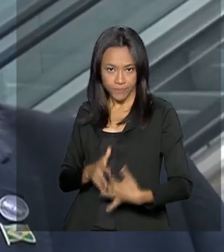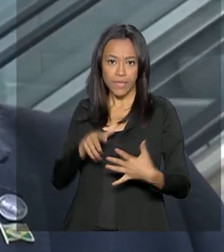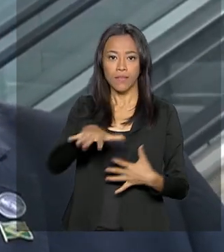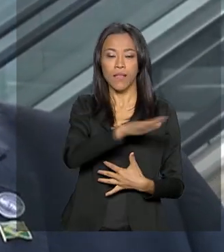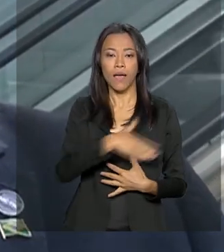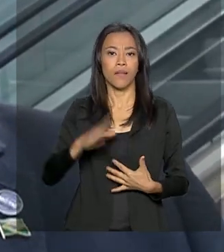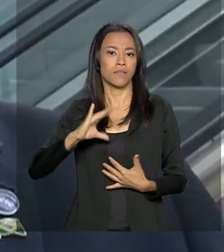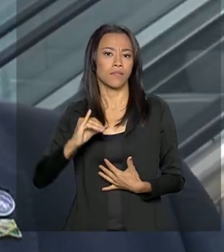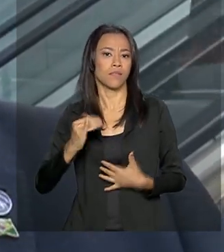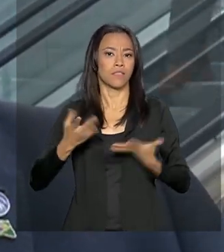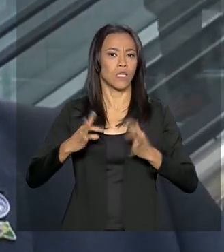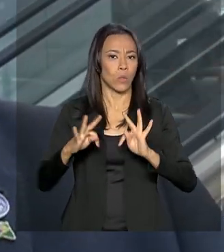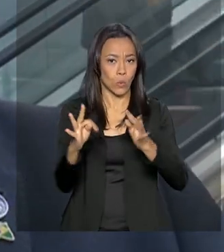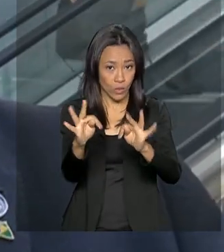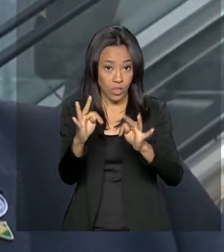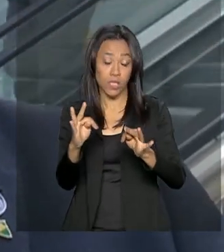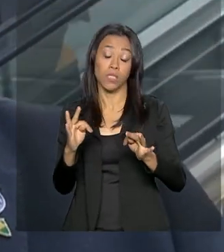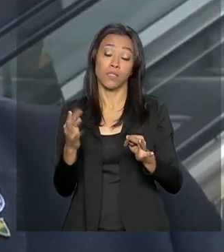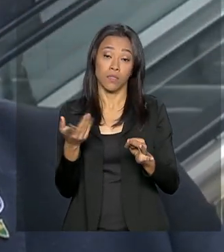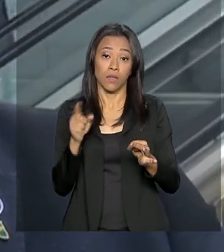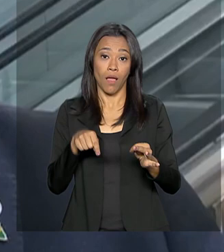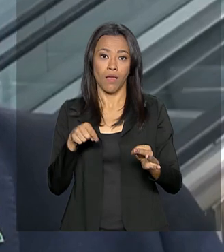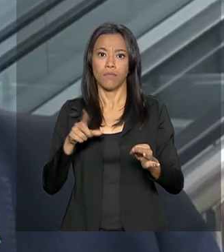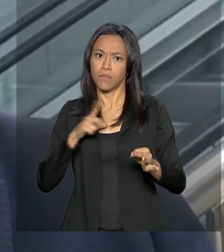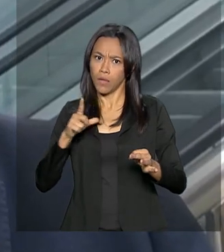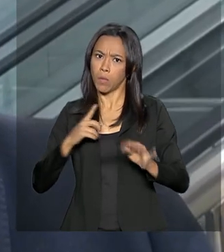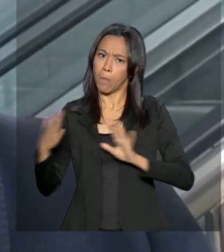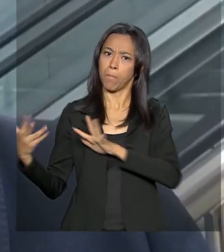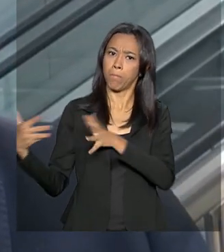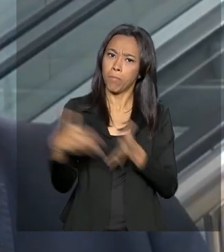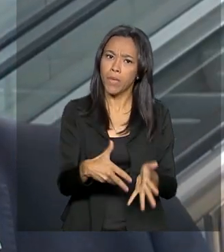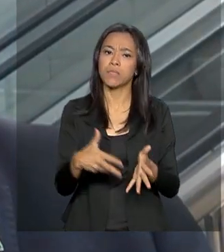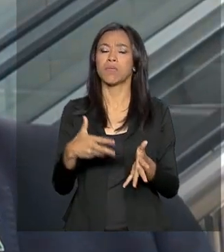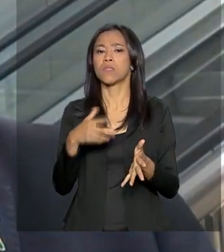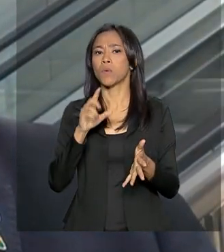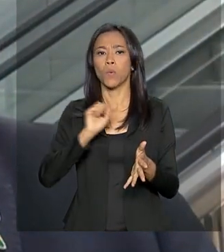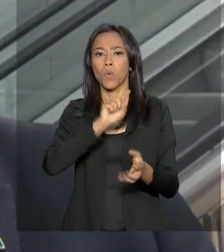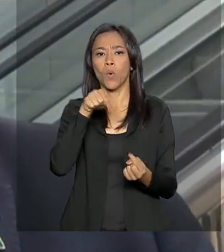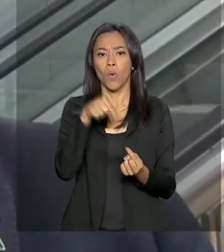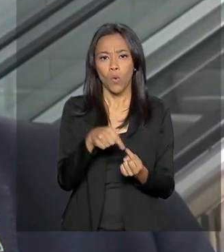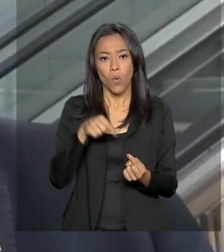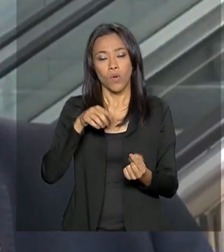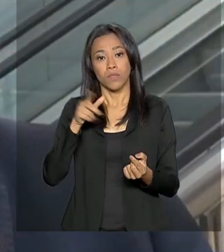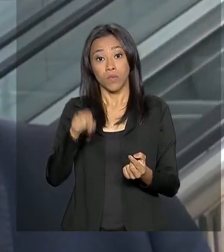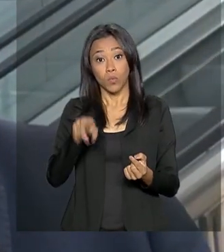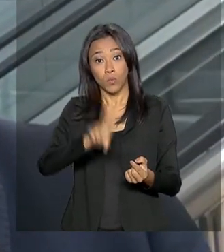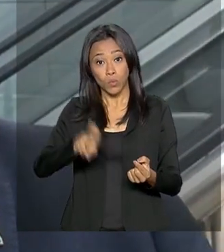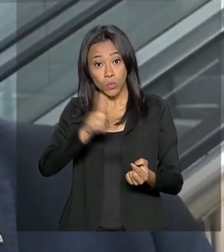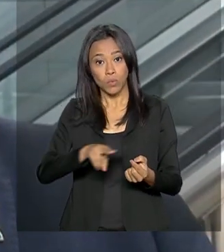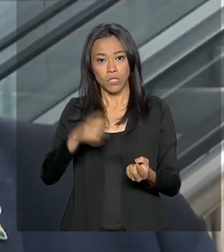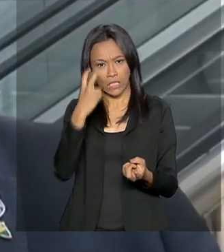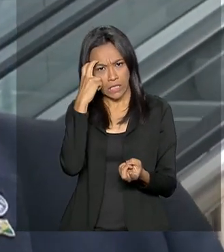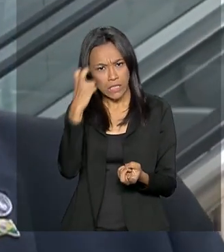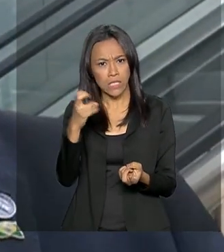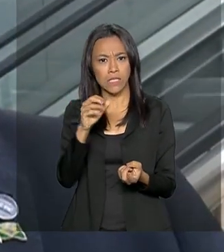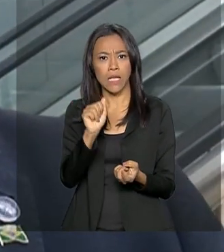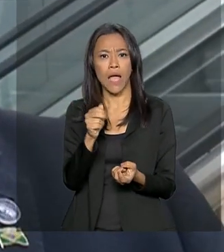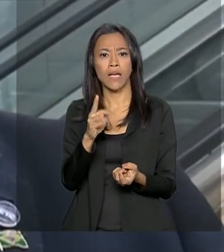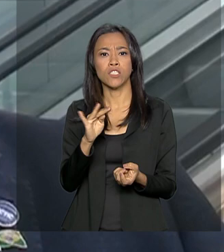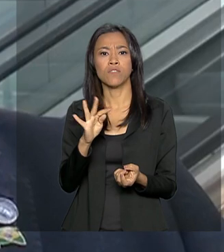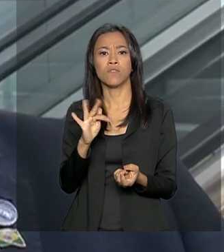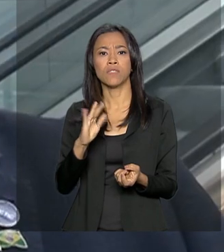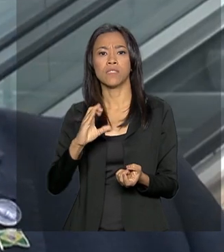Inovações e Comunicações, nós temos uma participação muito intensa nisso, principalmente na transformação digital e inteligência artificial. O Brasil está muito